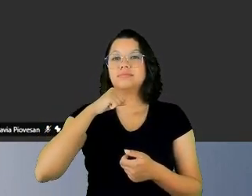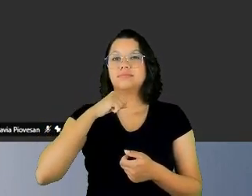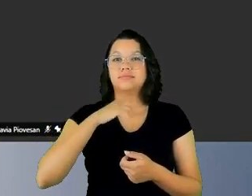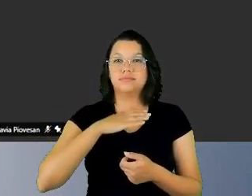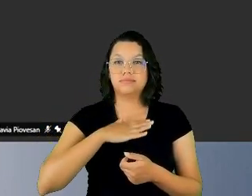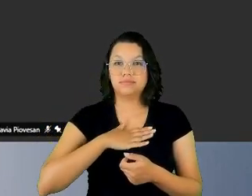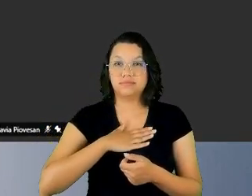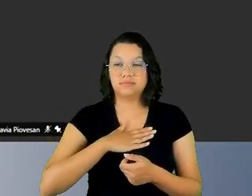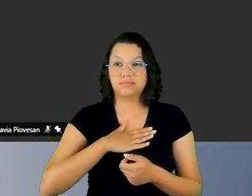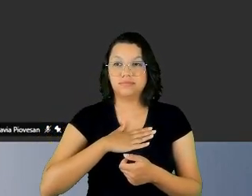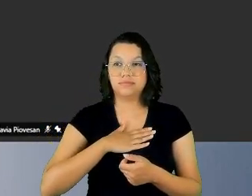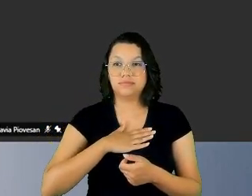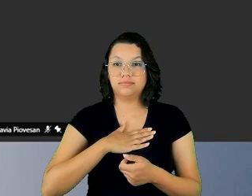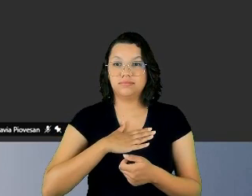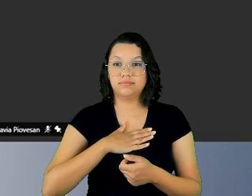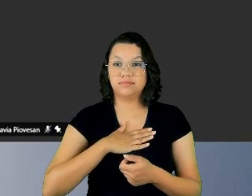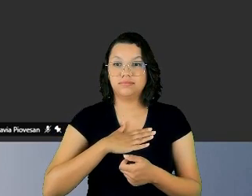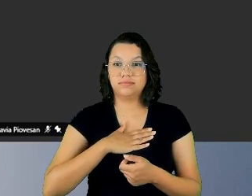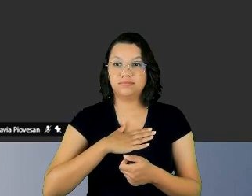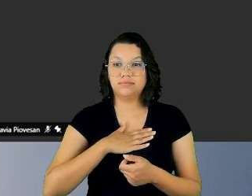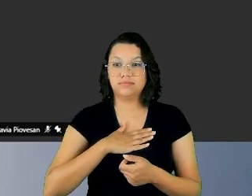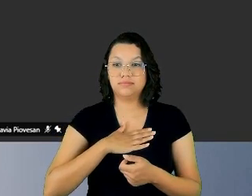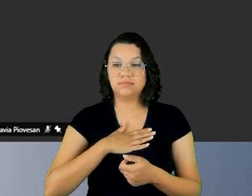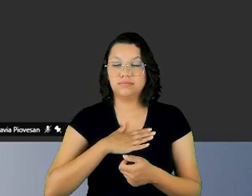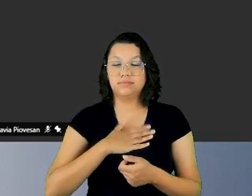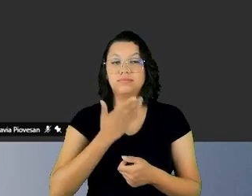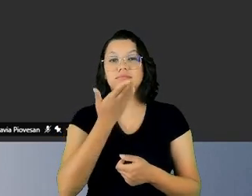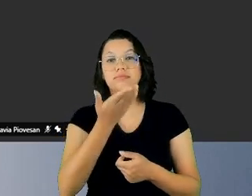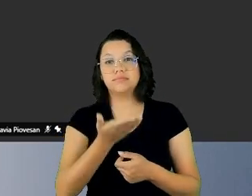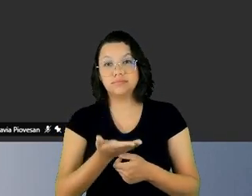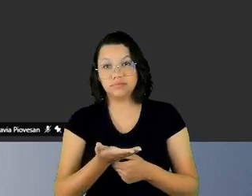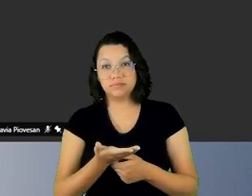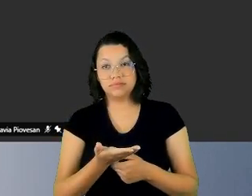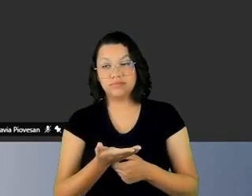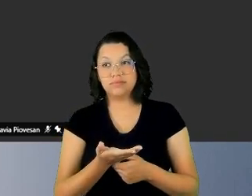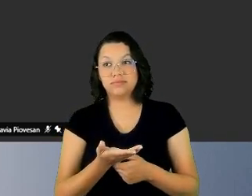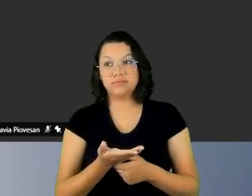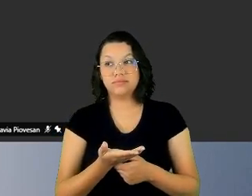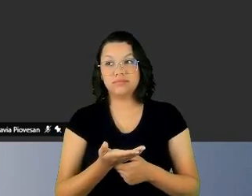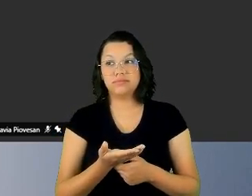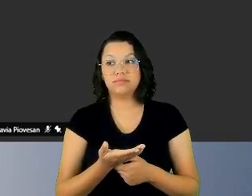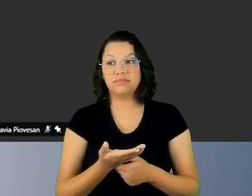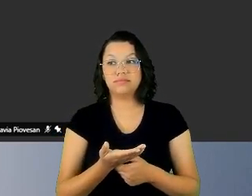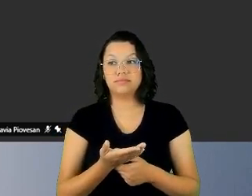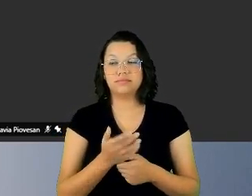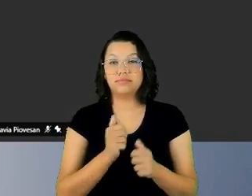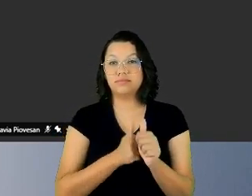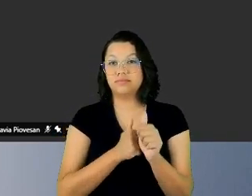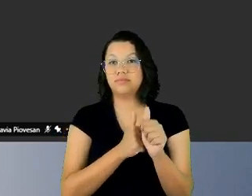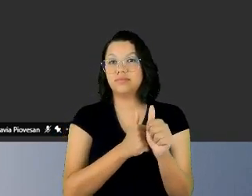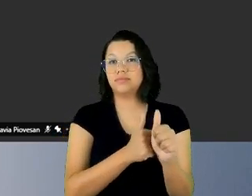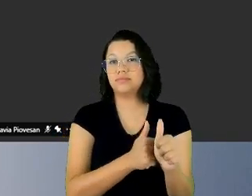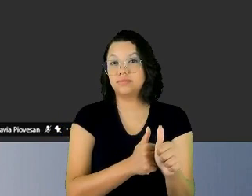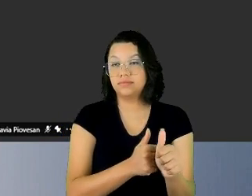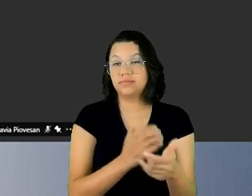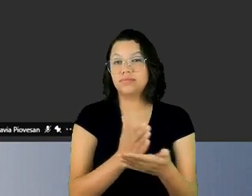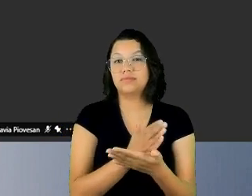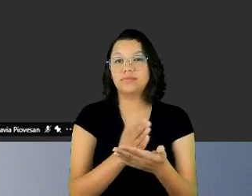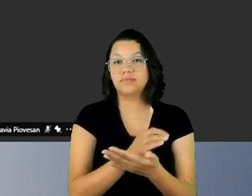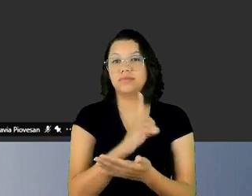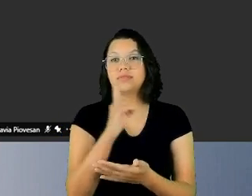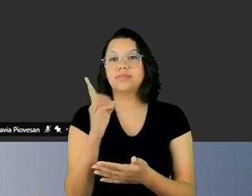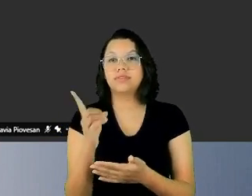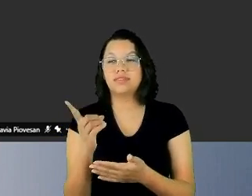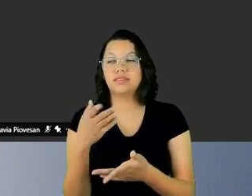doutora Terezinha Caserta está acompanhando já há alguns dias nossas falas, nossas conversas e eu